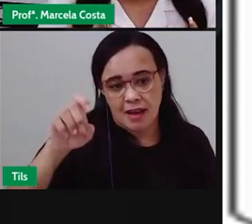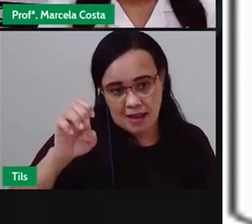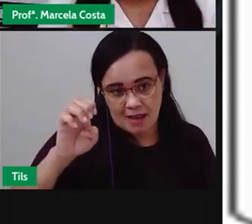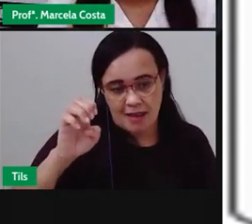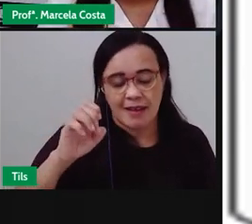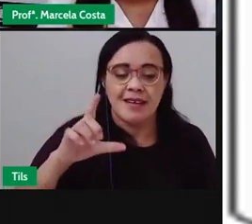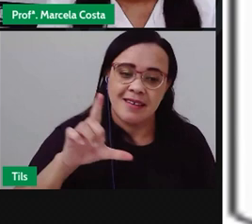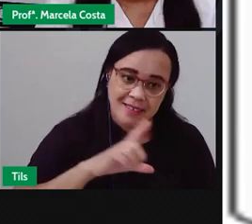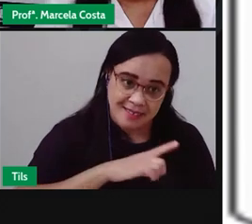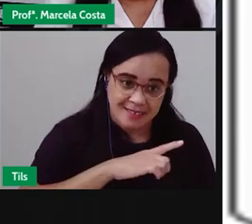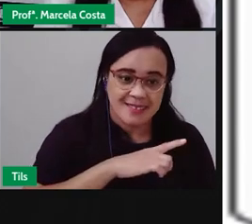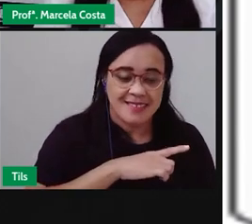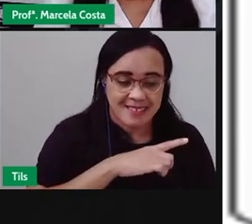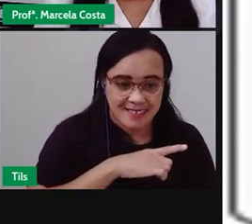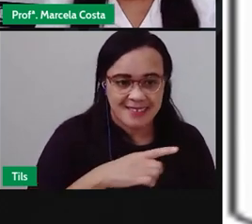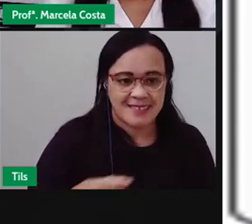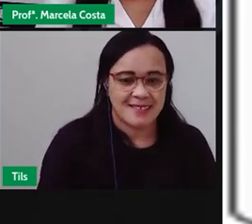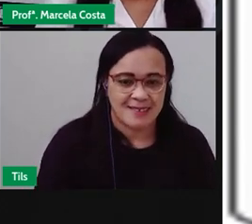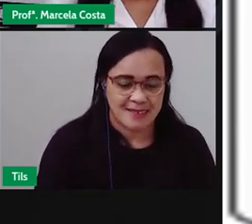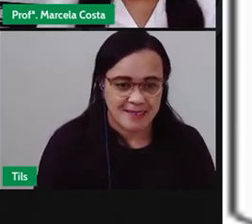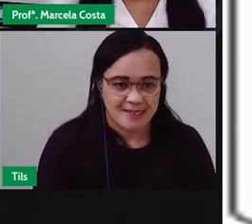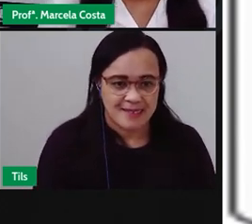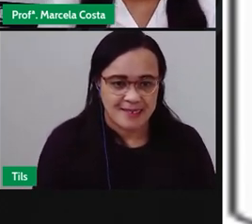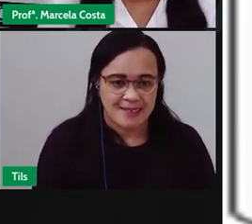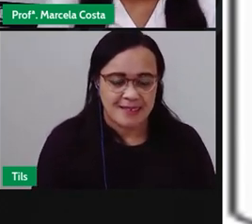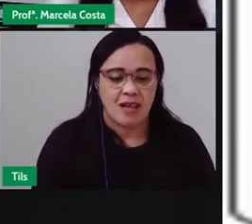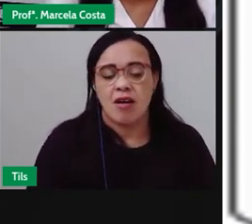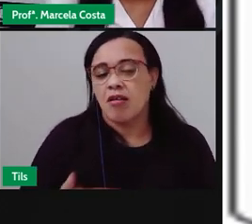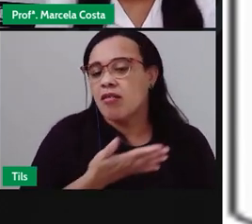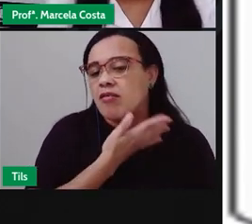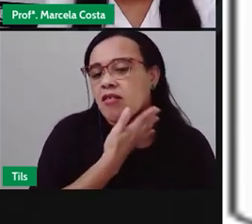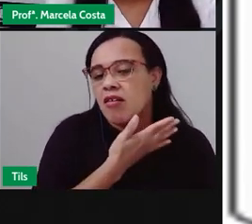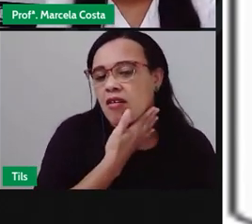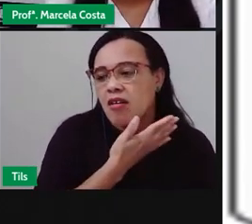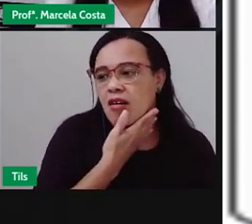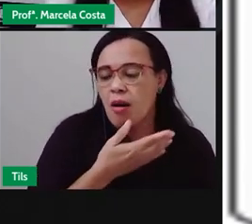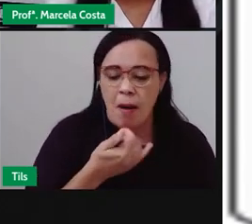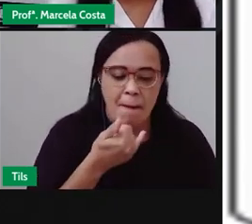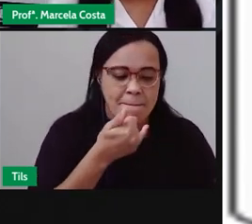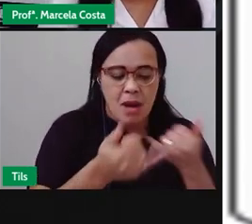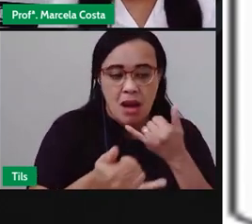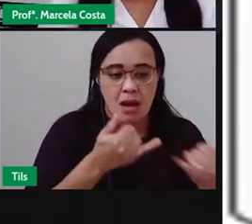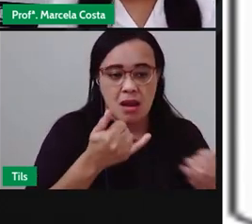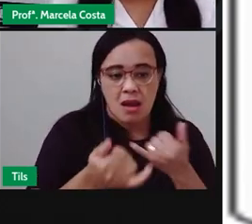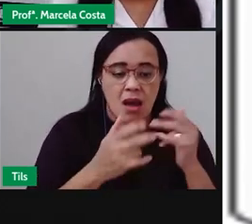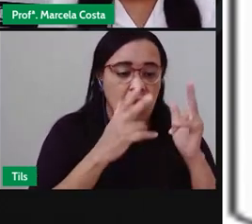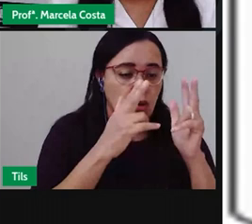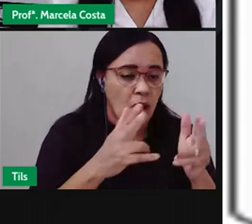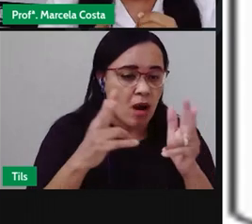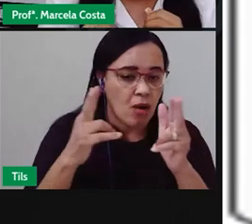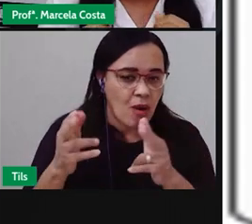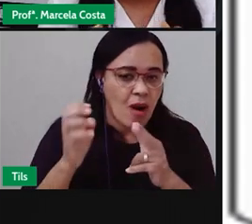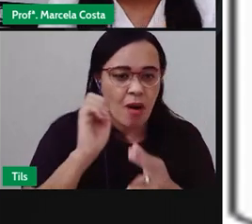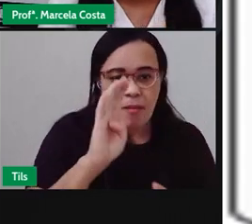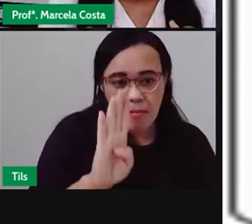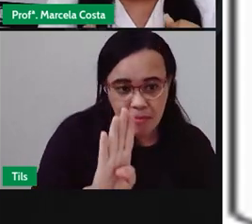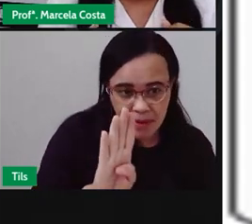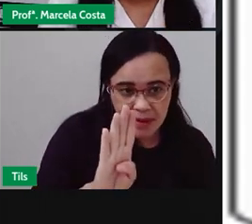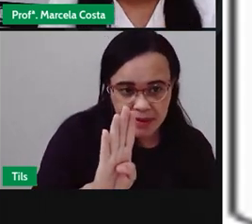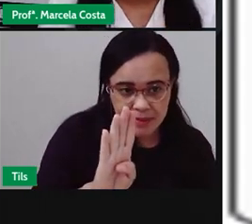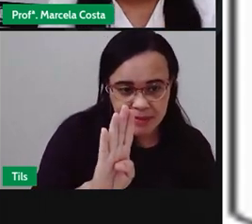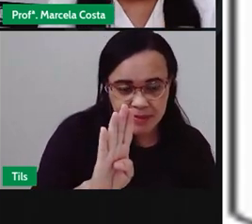quando a gente fala Essa entonação não é semelhante Do mesmo som produzido pela letra B B